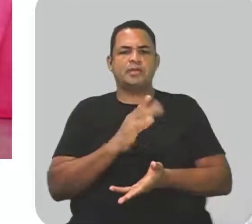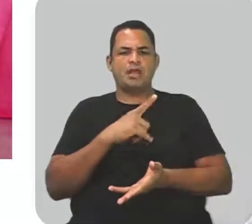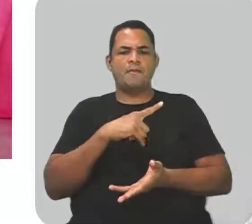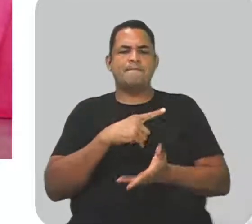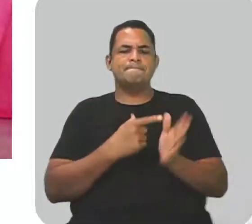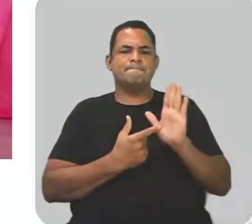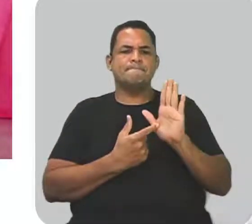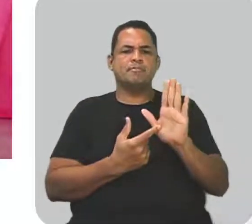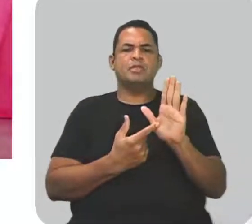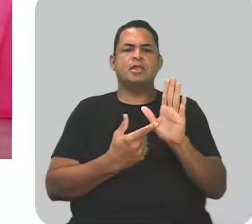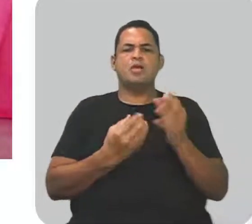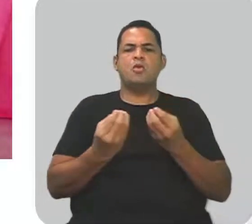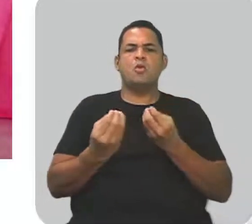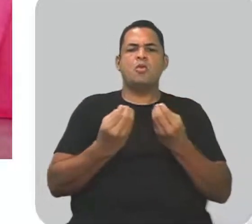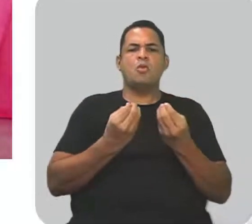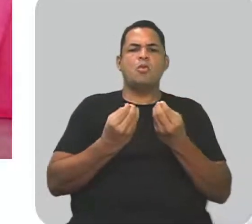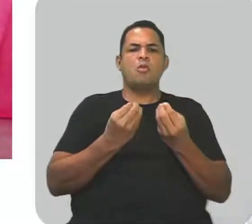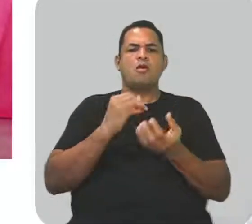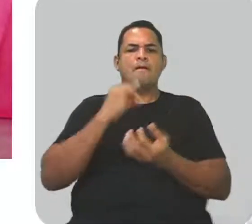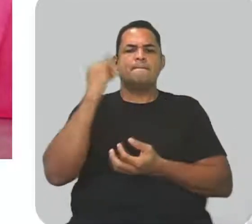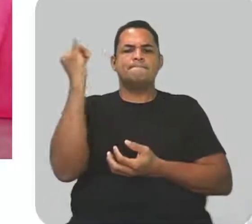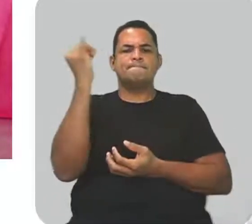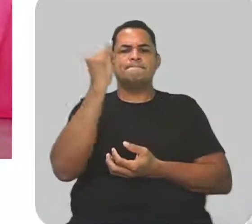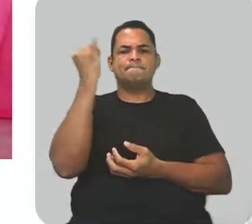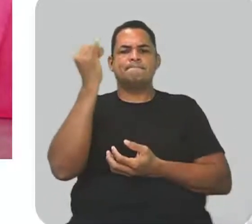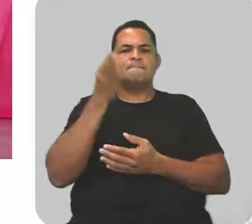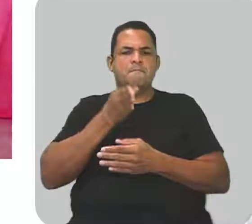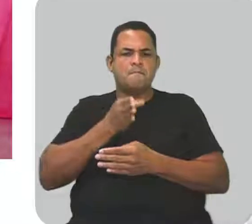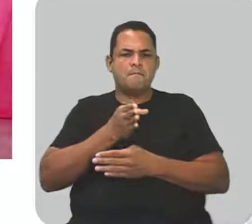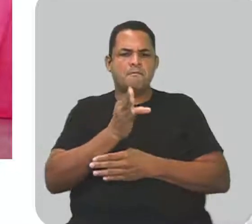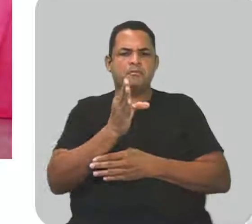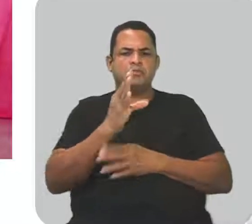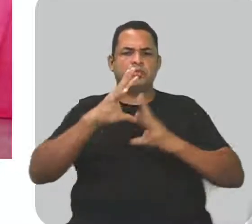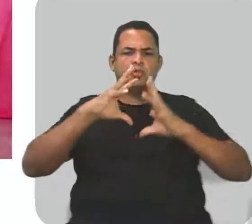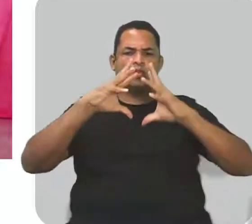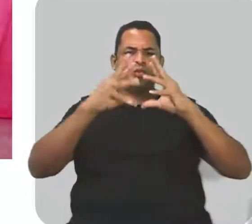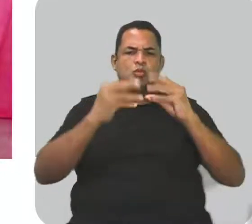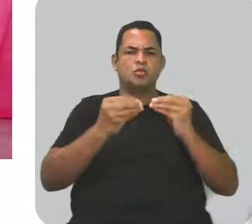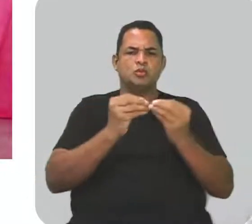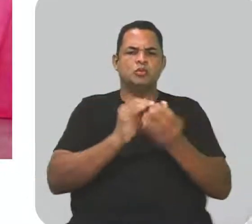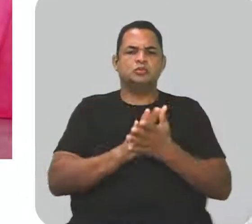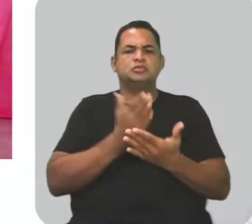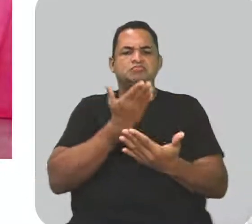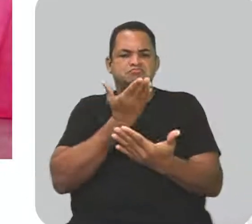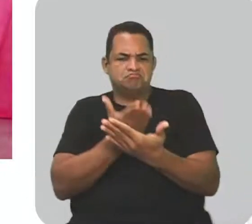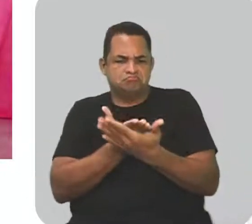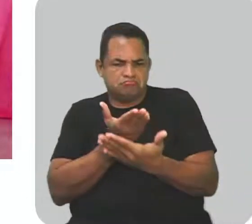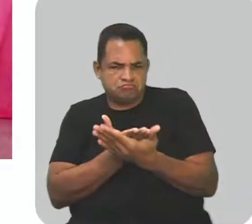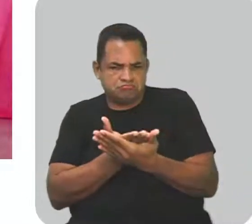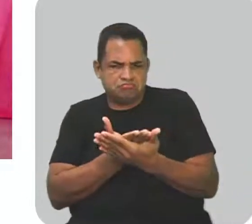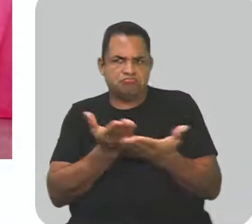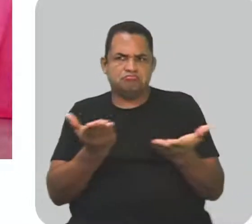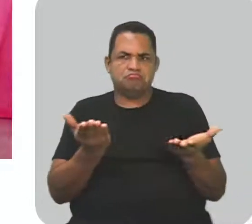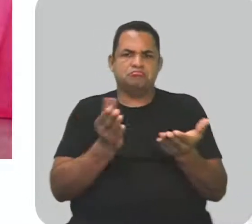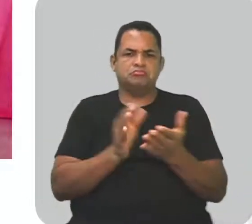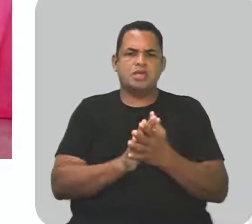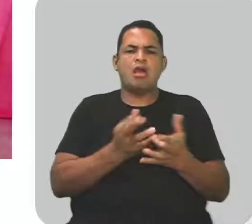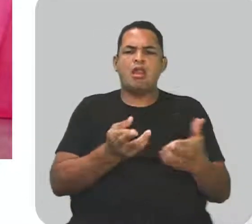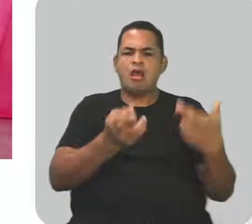dizer o quão é importante você seguir todos os seus estudos, seguir aí na